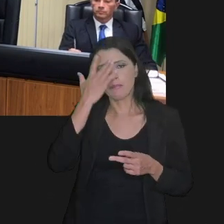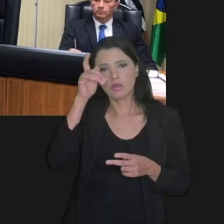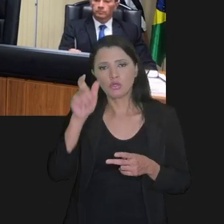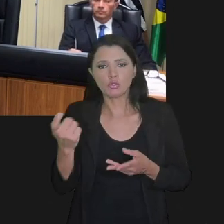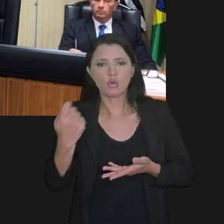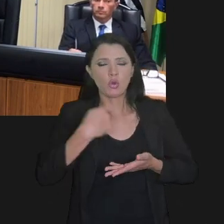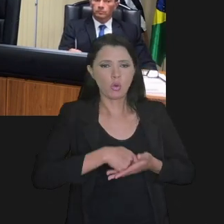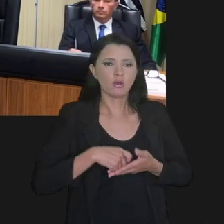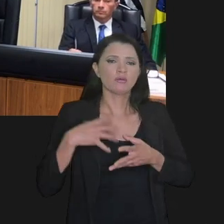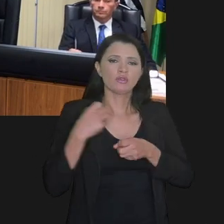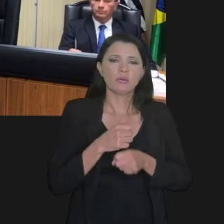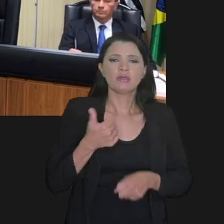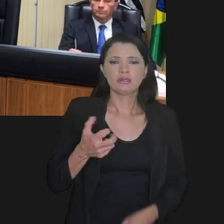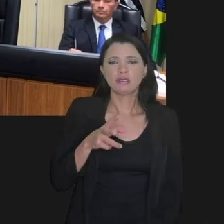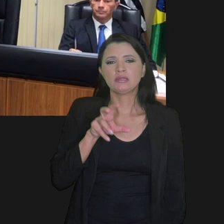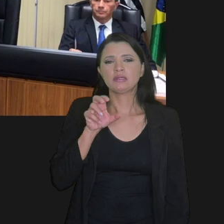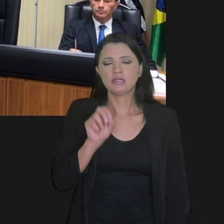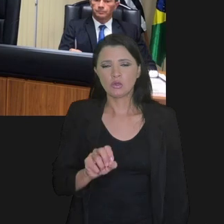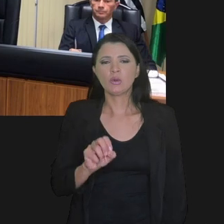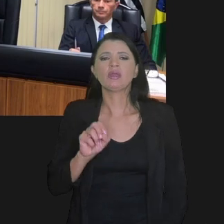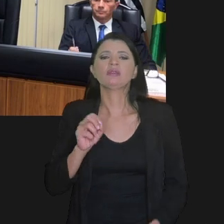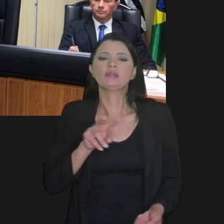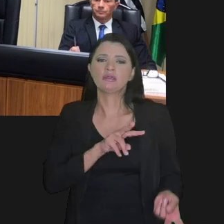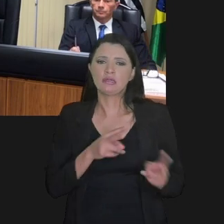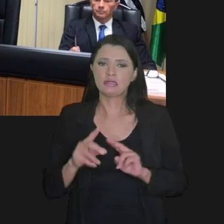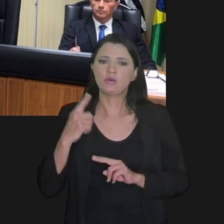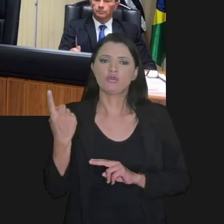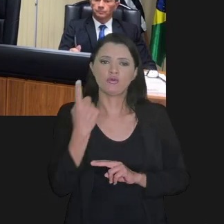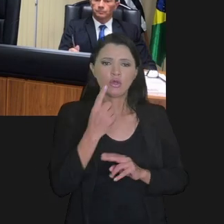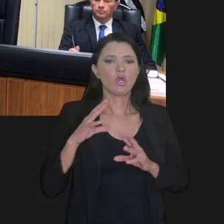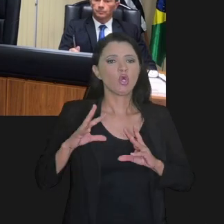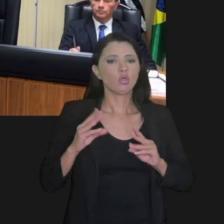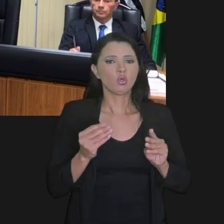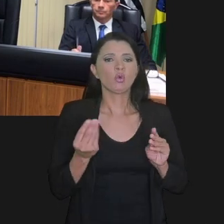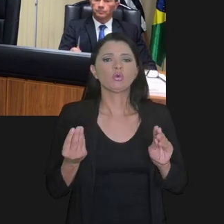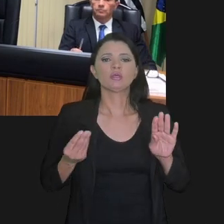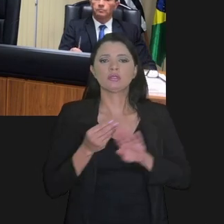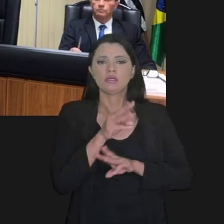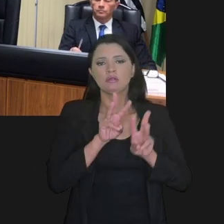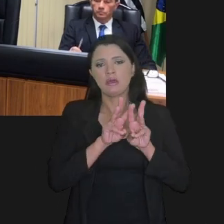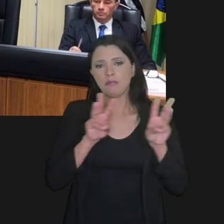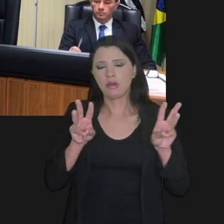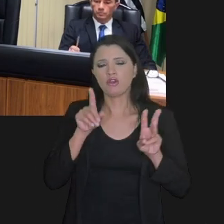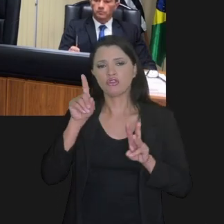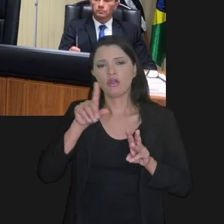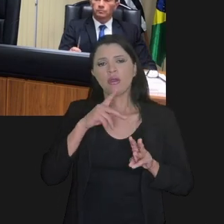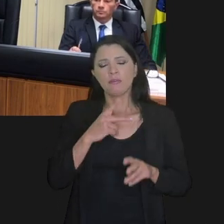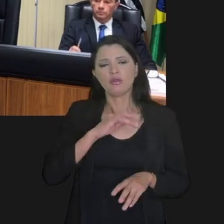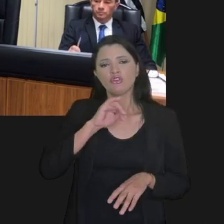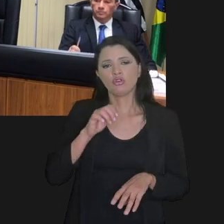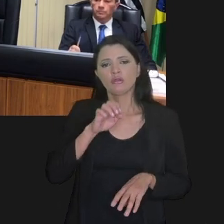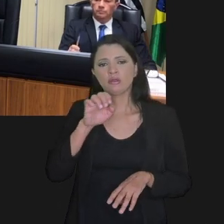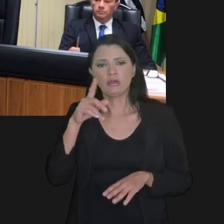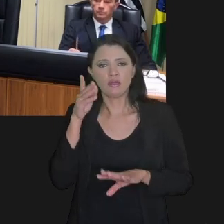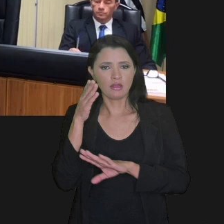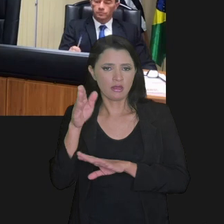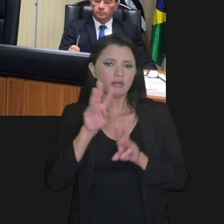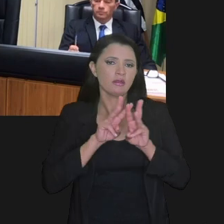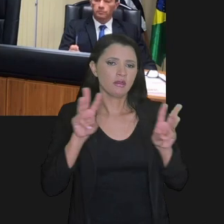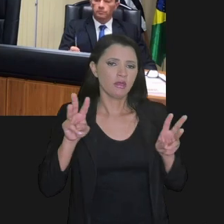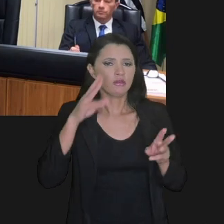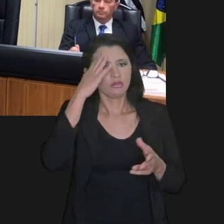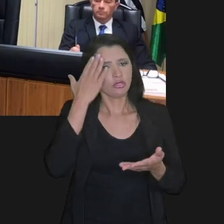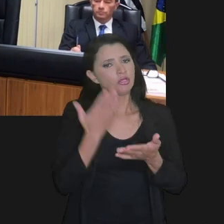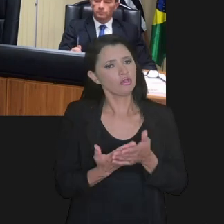contribuinte. Até agora, a PGFN firmou cerca de 150 transações individuais, estão todas disponíveis na página da PGFN na internet, no portal